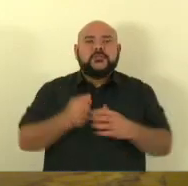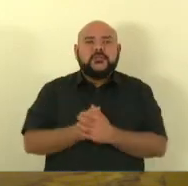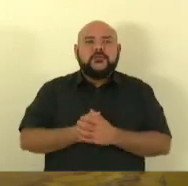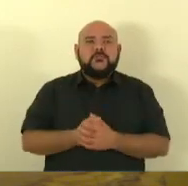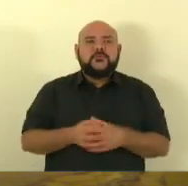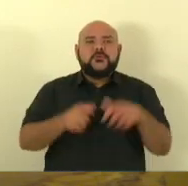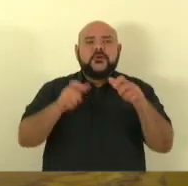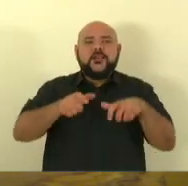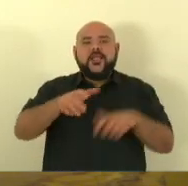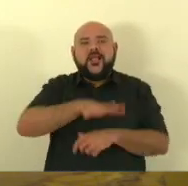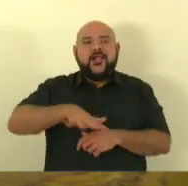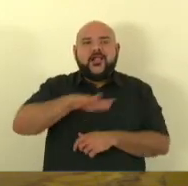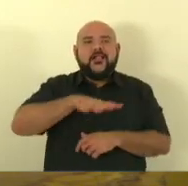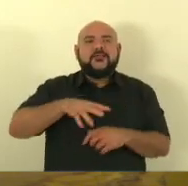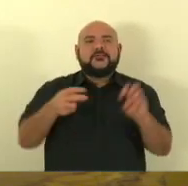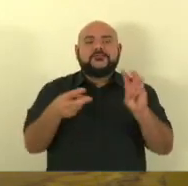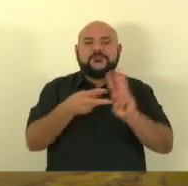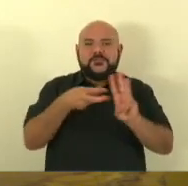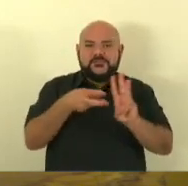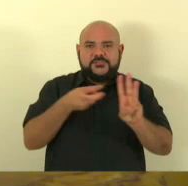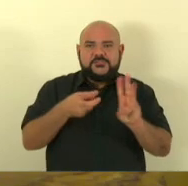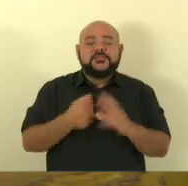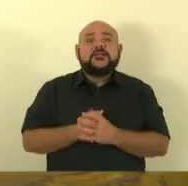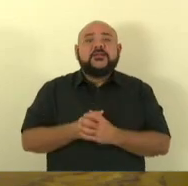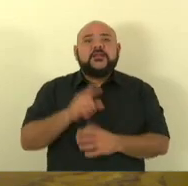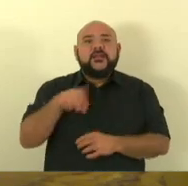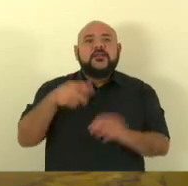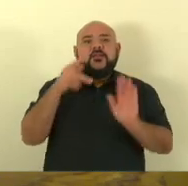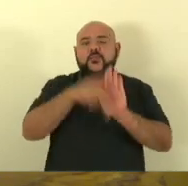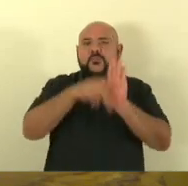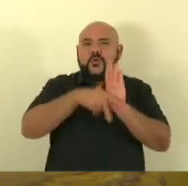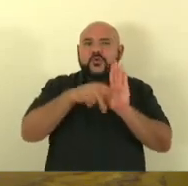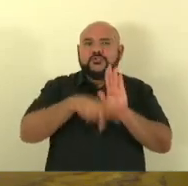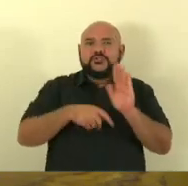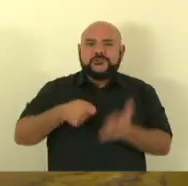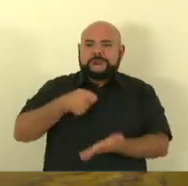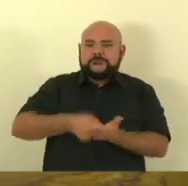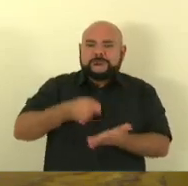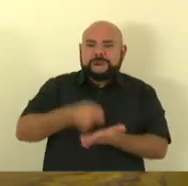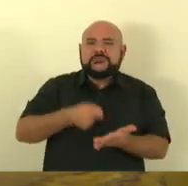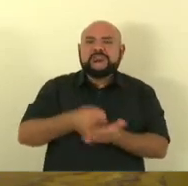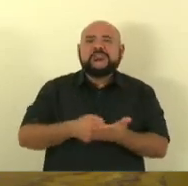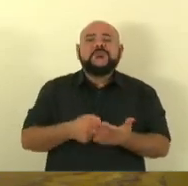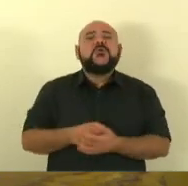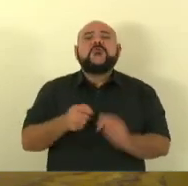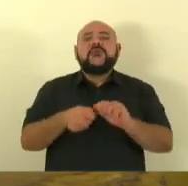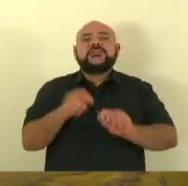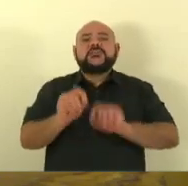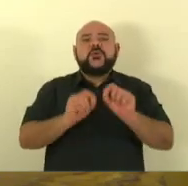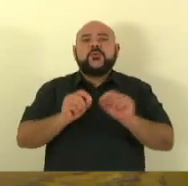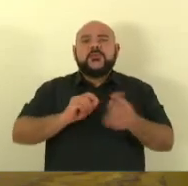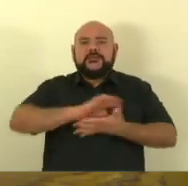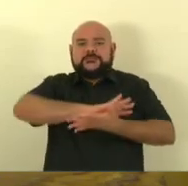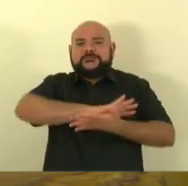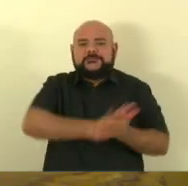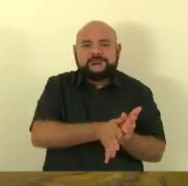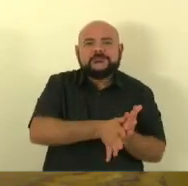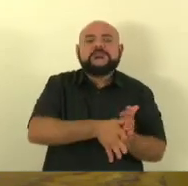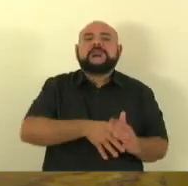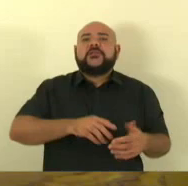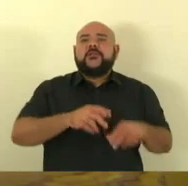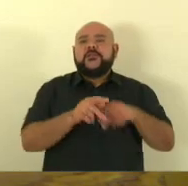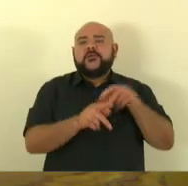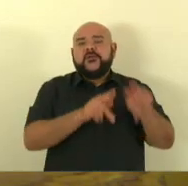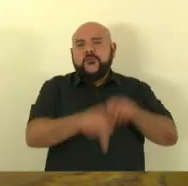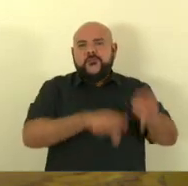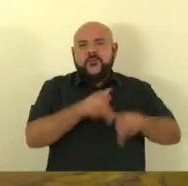indígenas mais um projeto que quer impor o apagamento o extermínio dos povos indígenas em